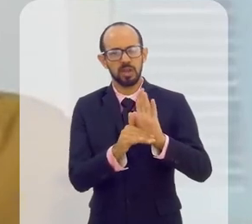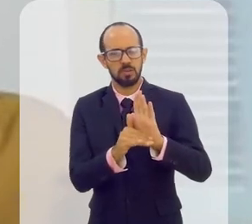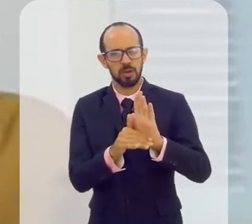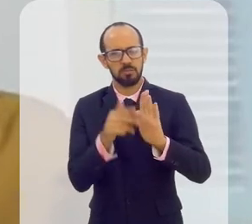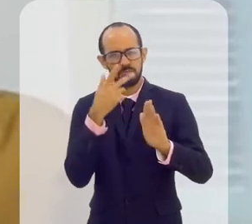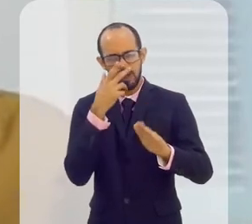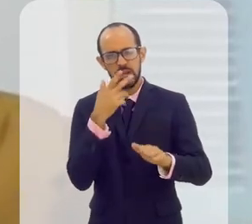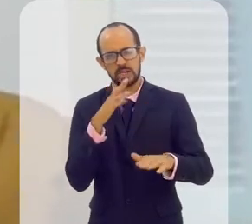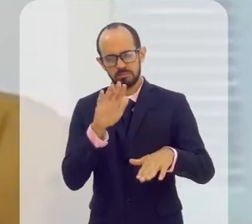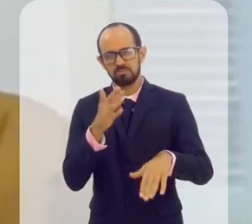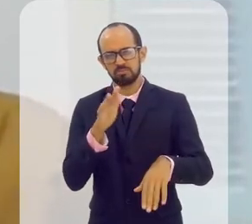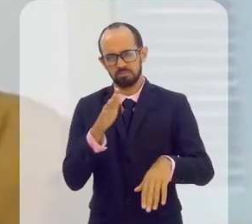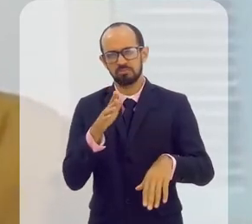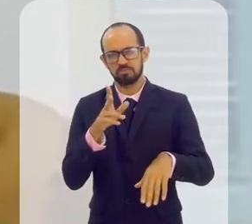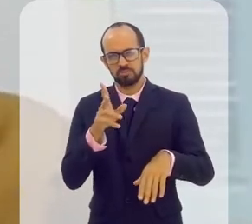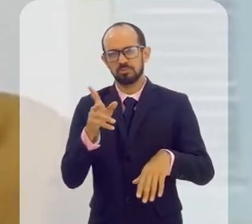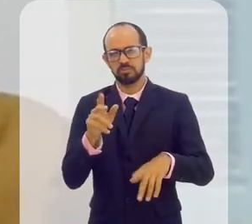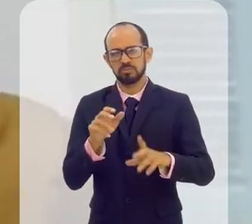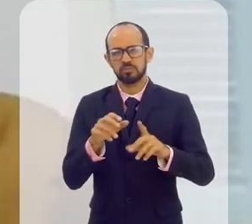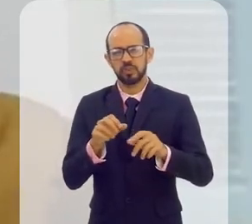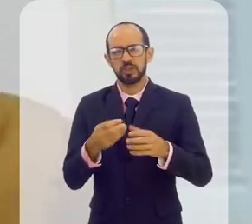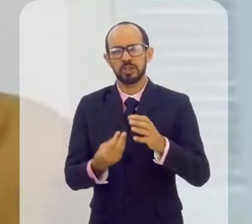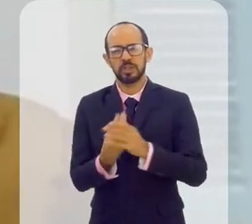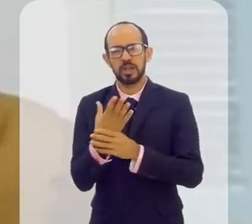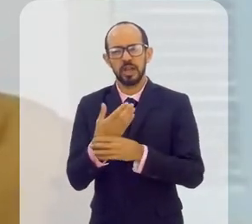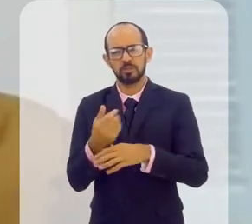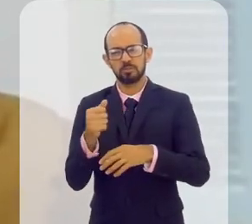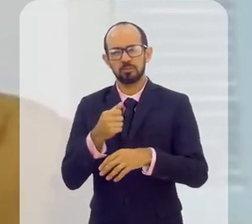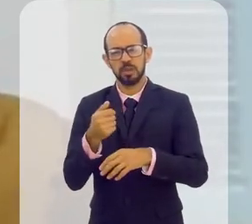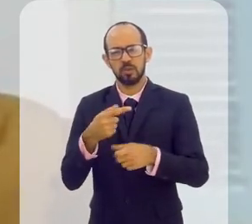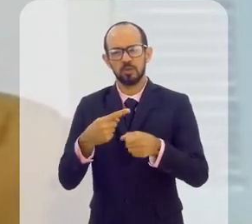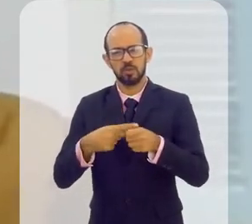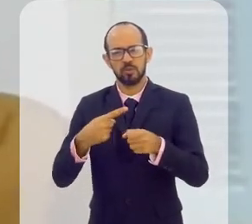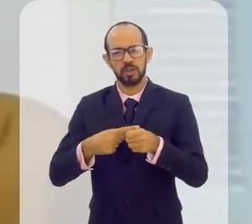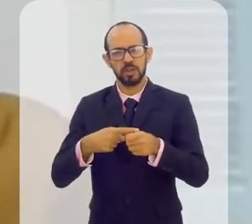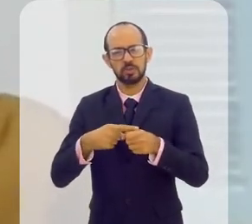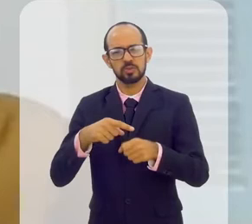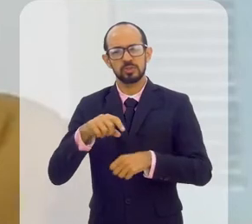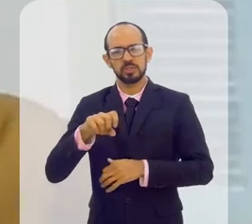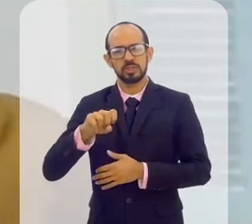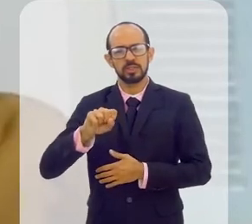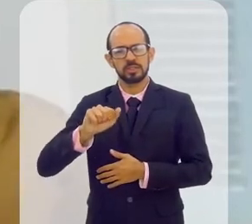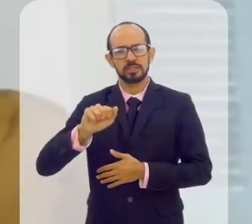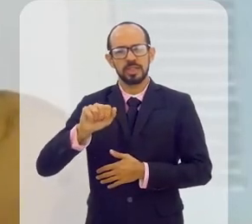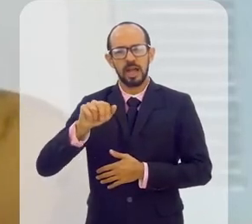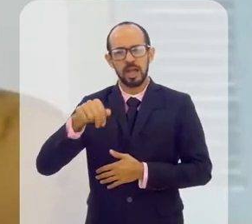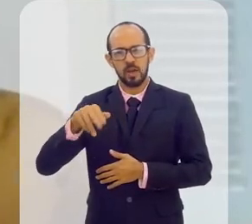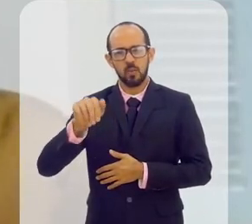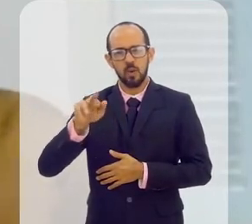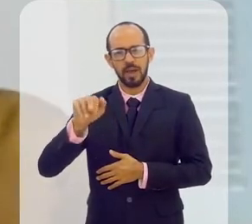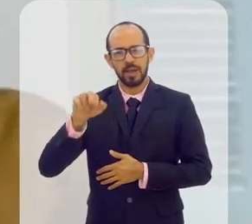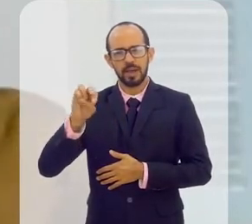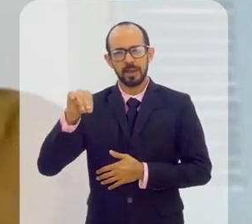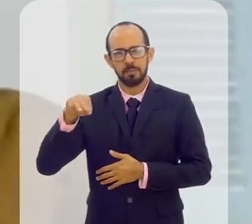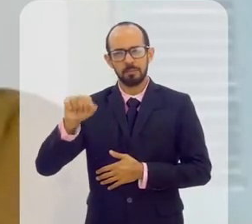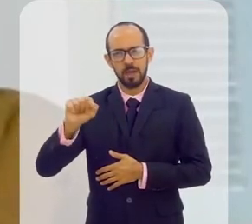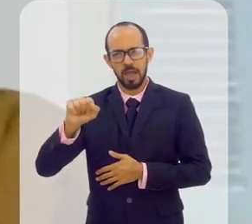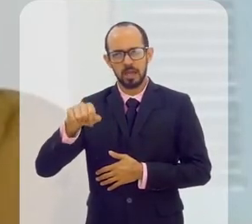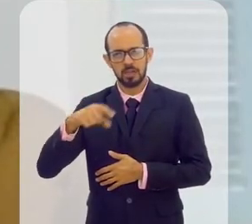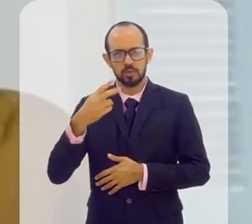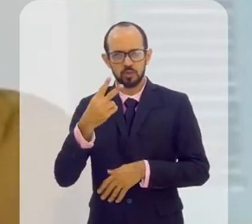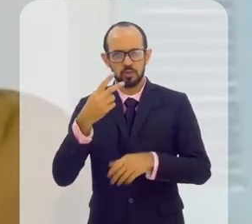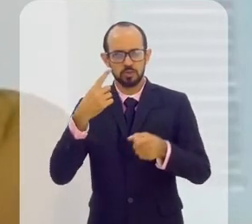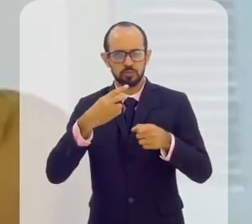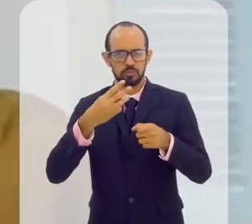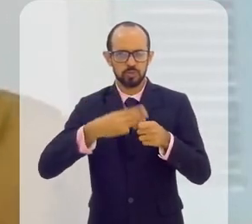similar que foi desencadeado lá pelo governo municipal de Saquareno. Então, são dois municípios que,